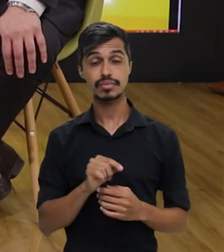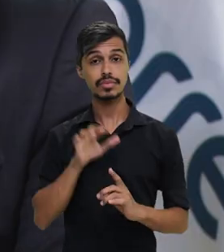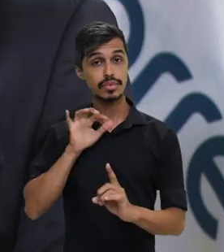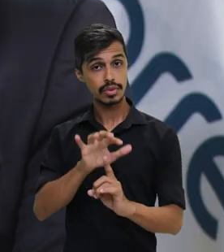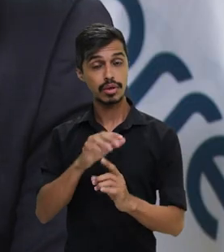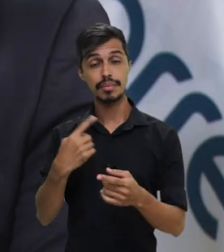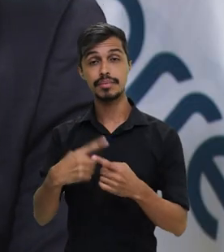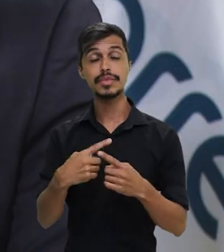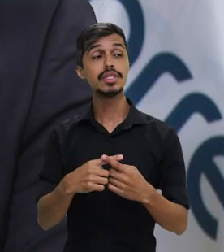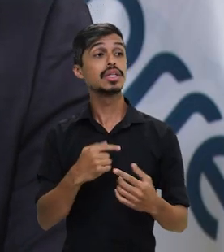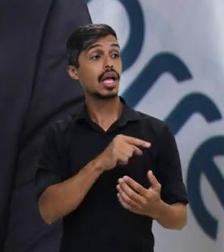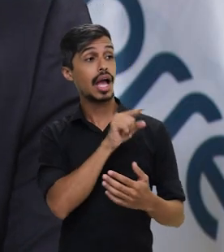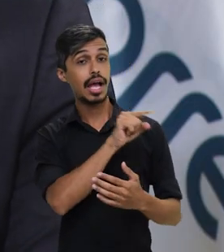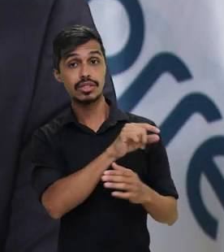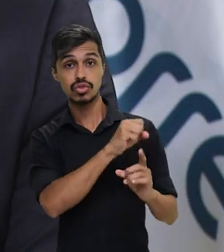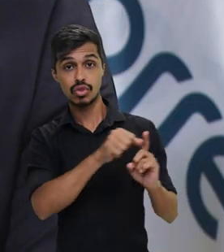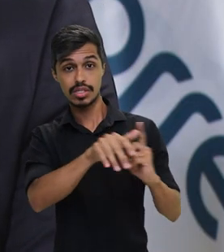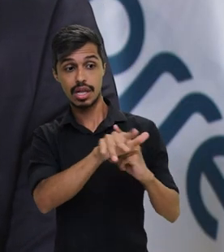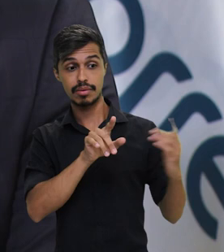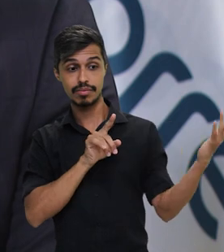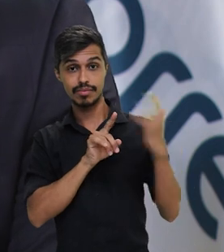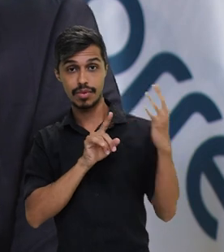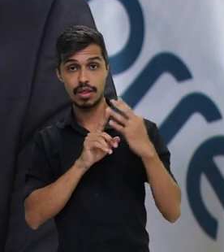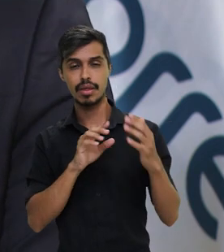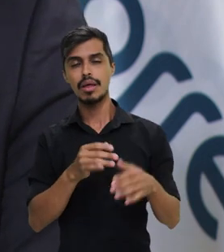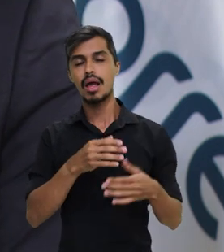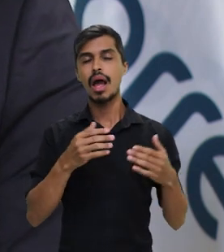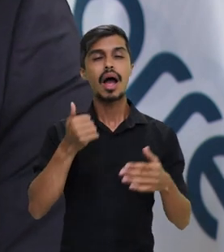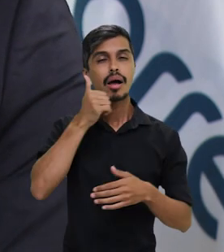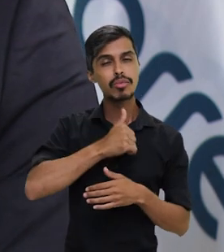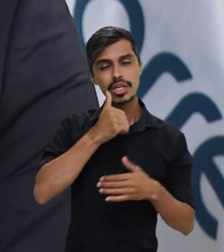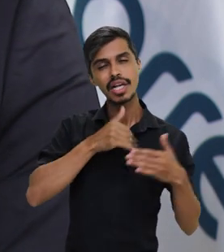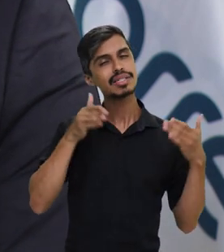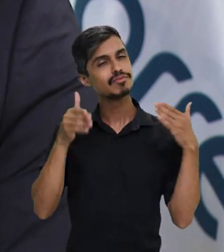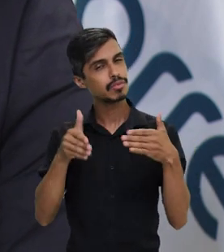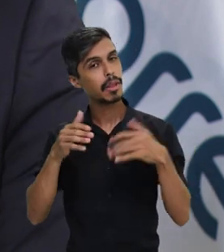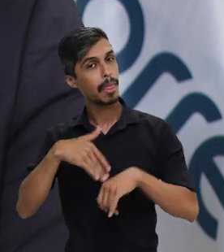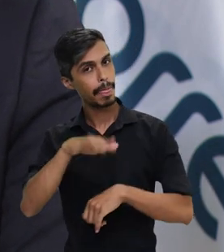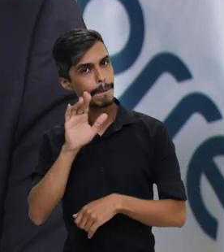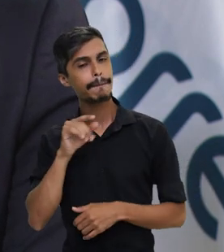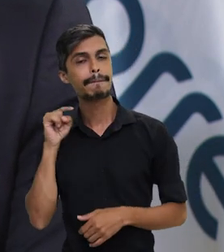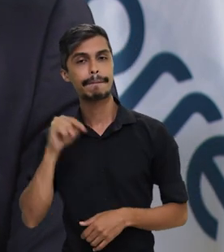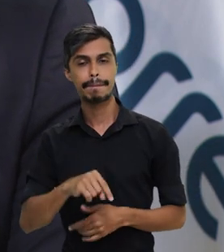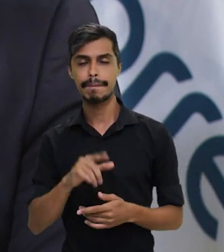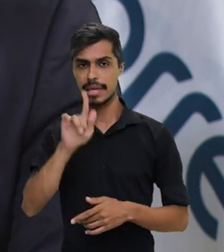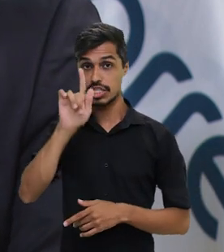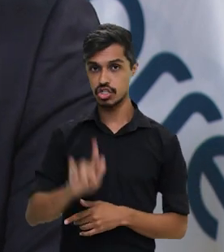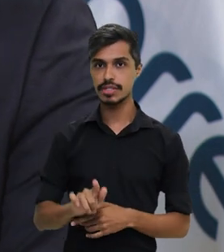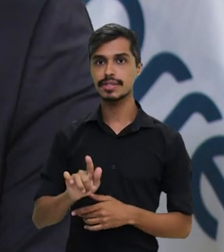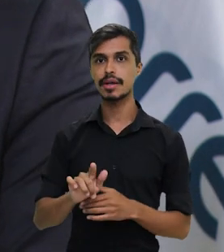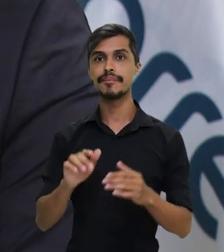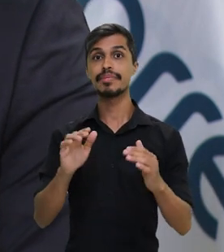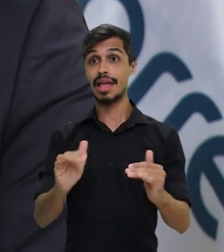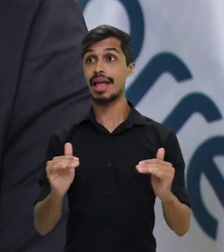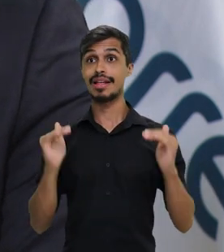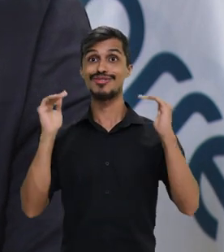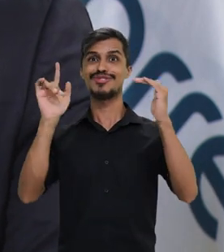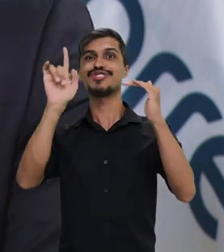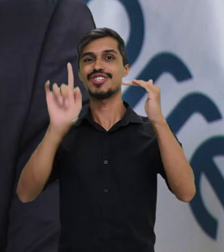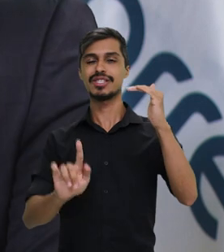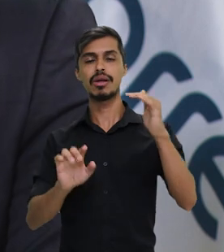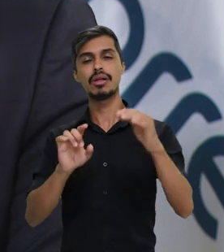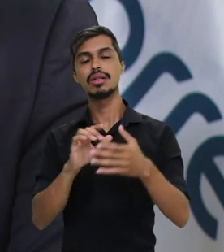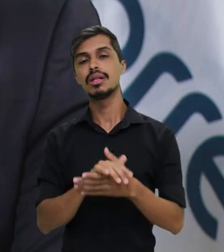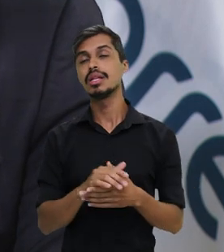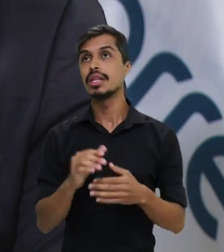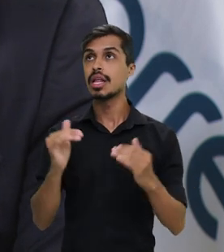reflexo até da sociedade. A participação feminina aumentou bastante aqui na gestão. Eu digo na alta gestão, não